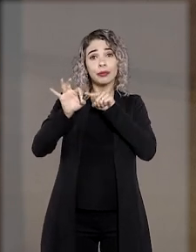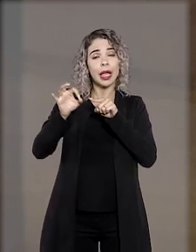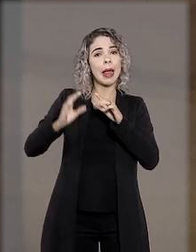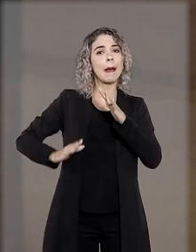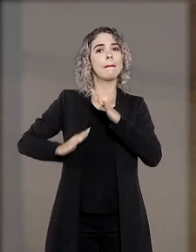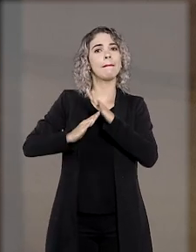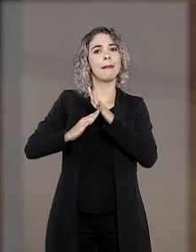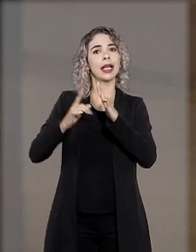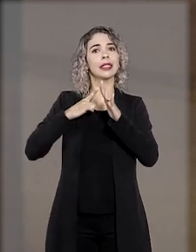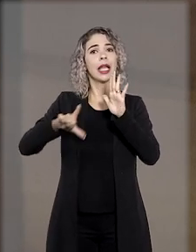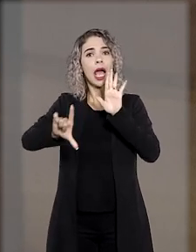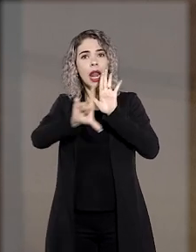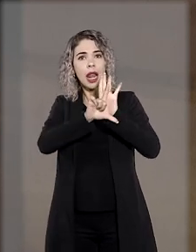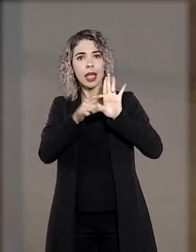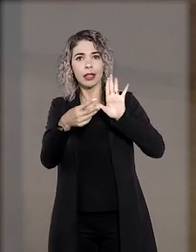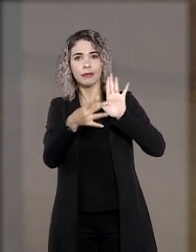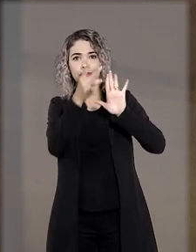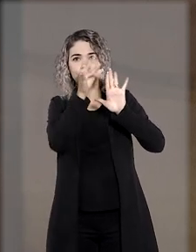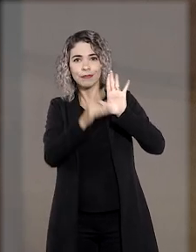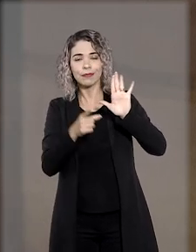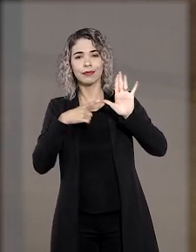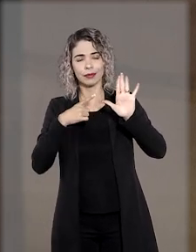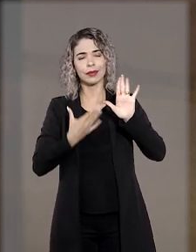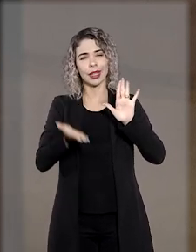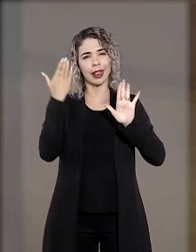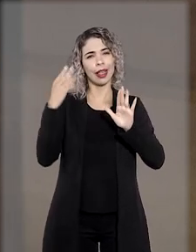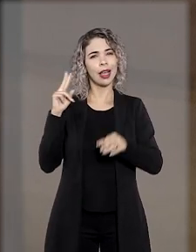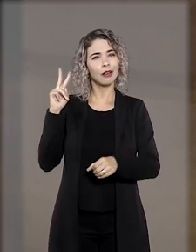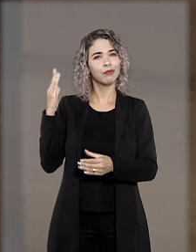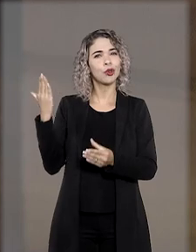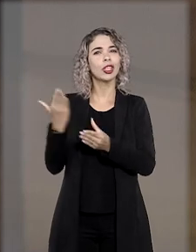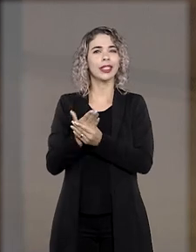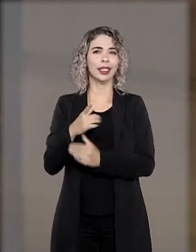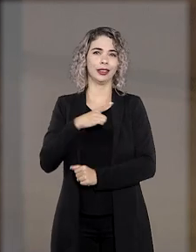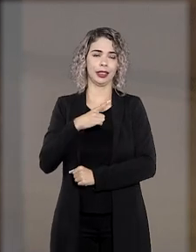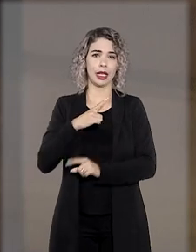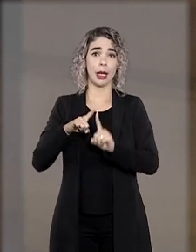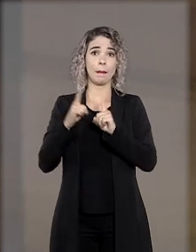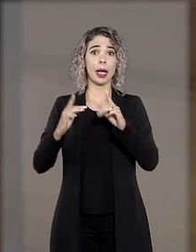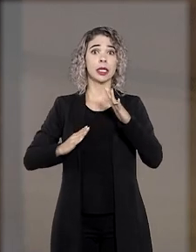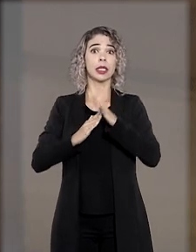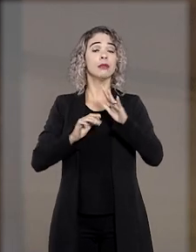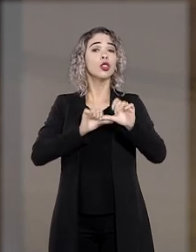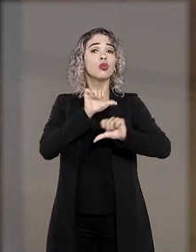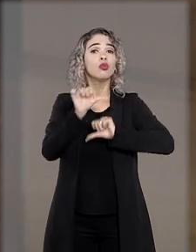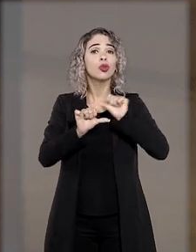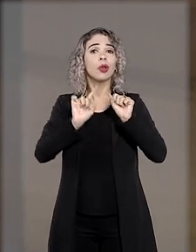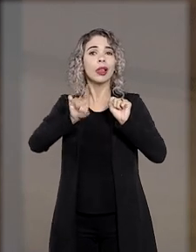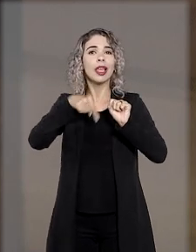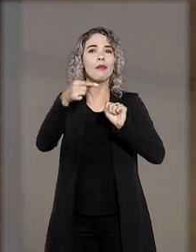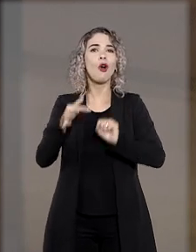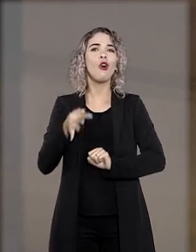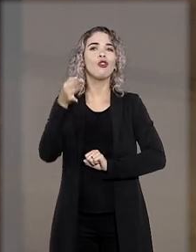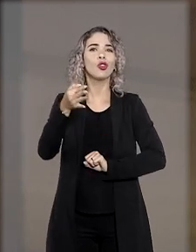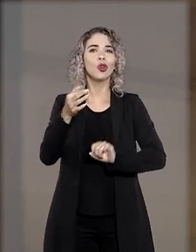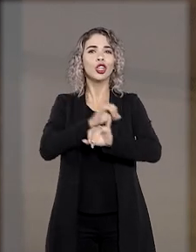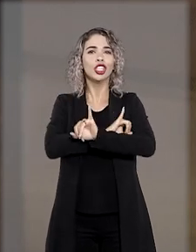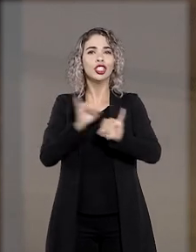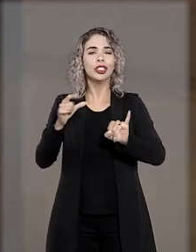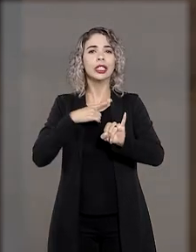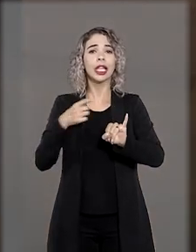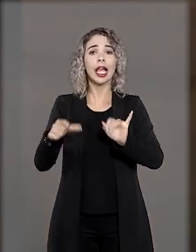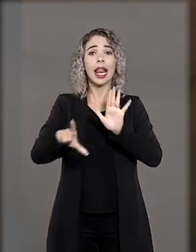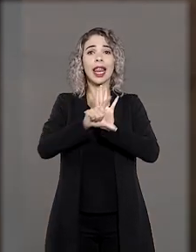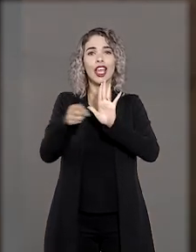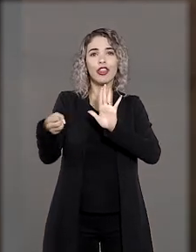porcentagem era o máximo previsto pela legislação à época do ajuizamento da ação, mas o limite foi alterado posteriormente com a